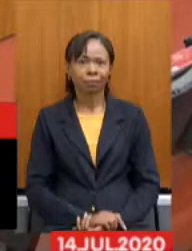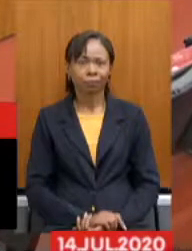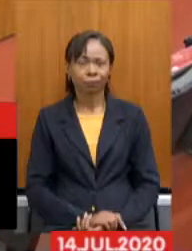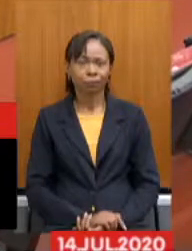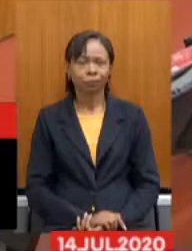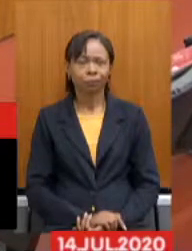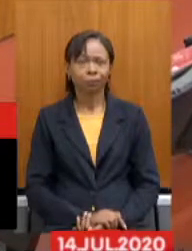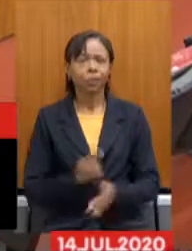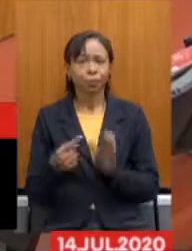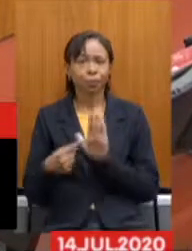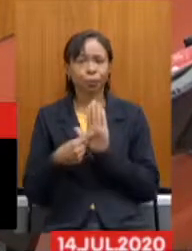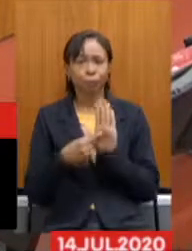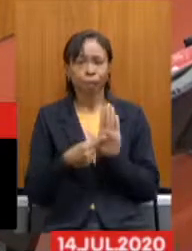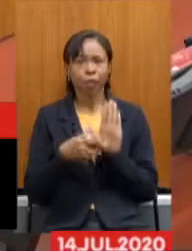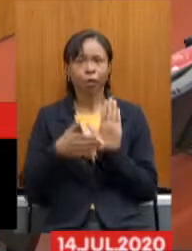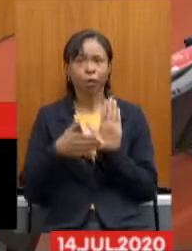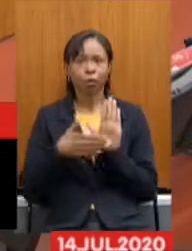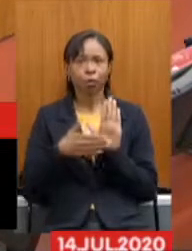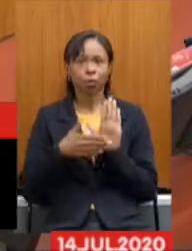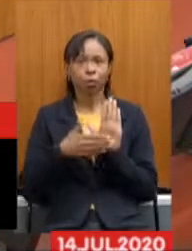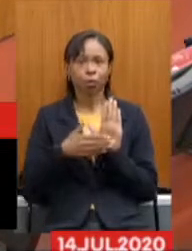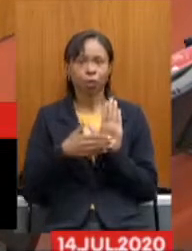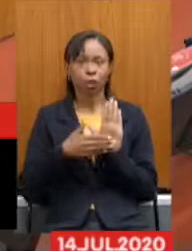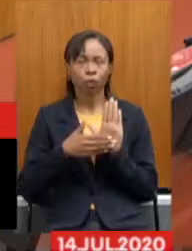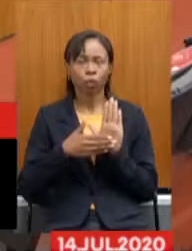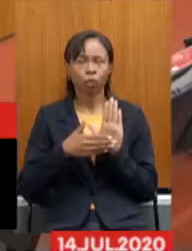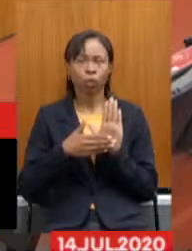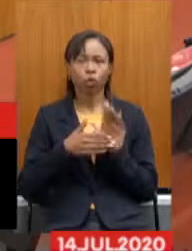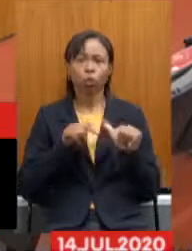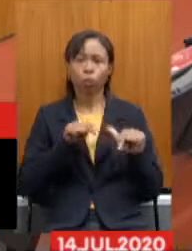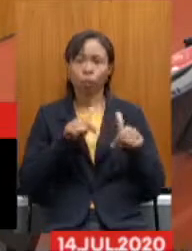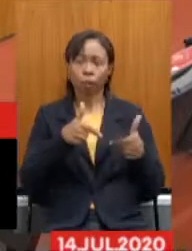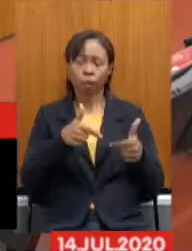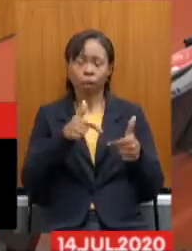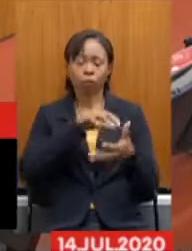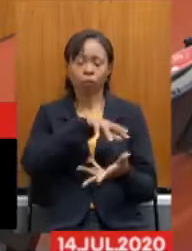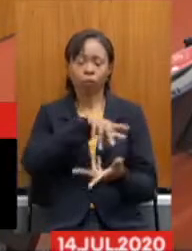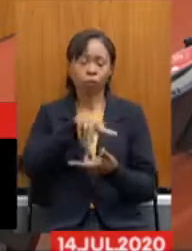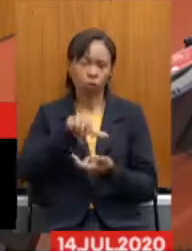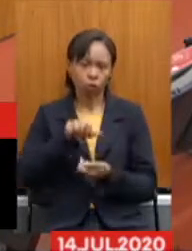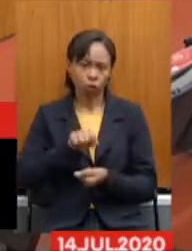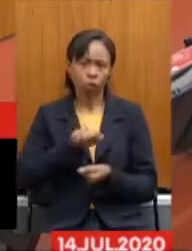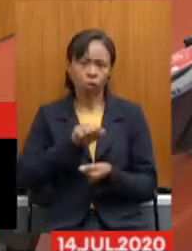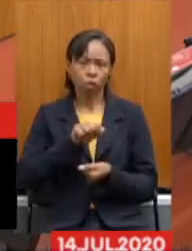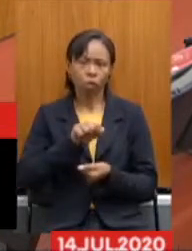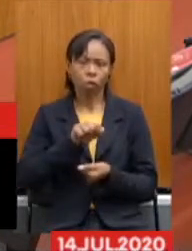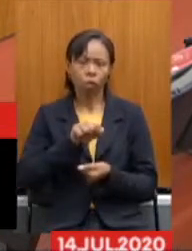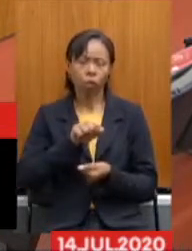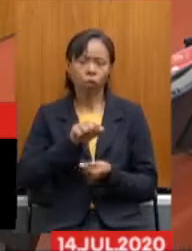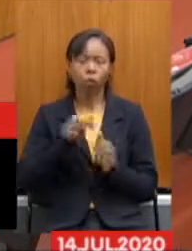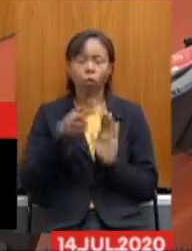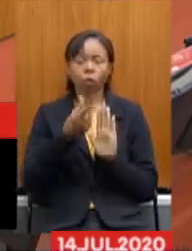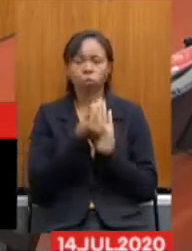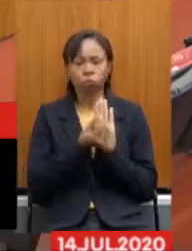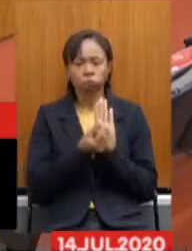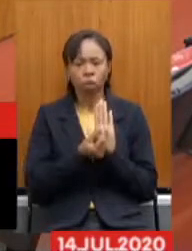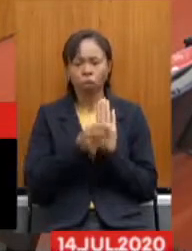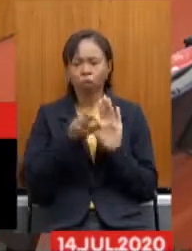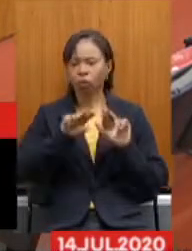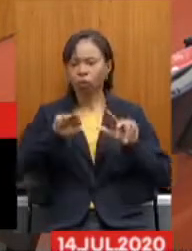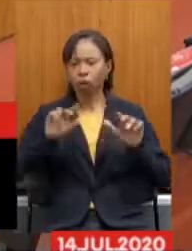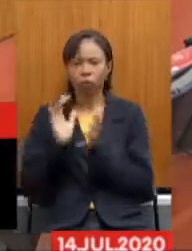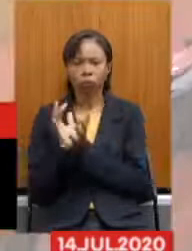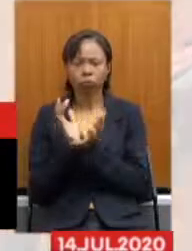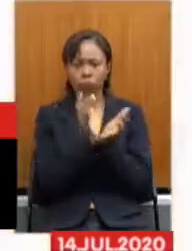Apresentasse uma proposta De uma operação Internacional De antecipação De receitas De royalties E participações O é isso? O Rio